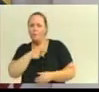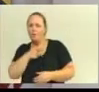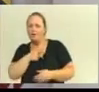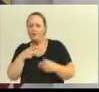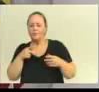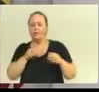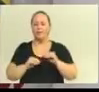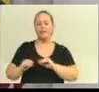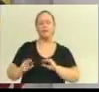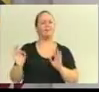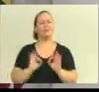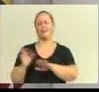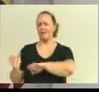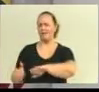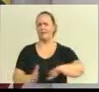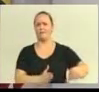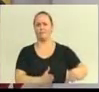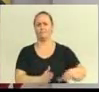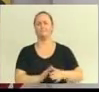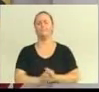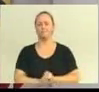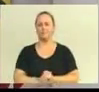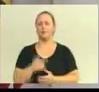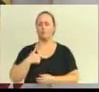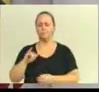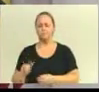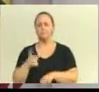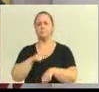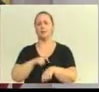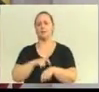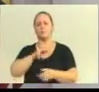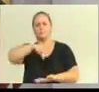maneira que eu farei, no alto dessa tribuna, no tempo que me é possível.